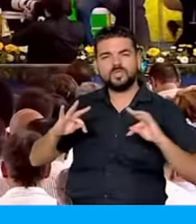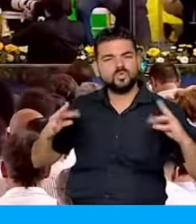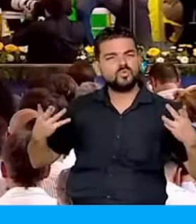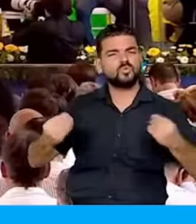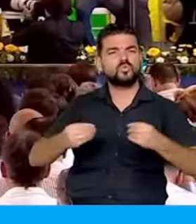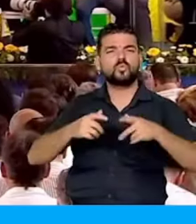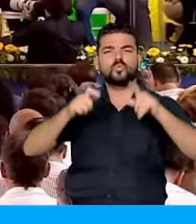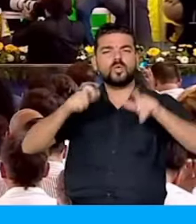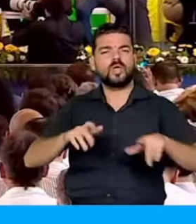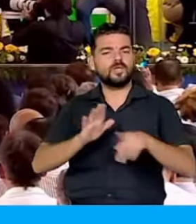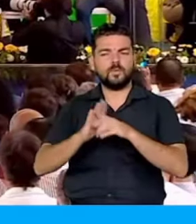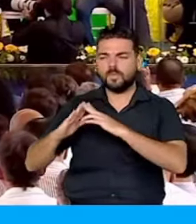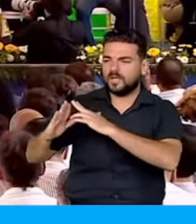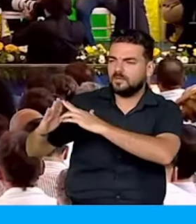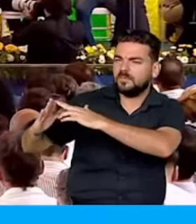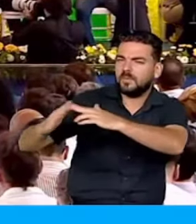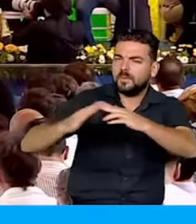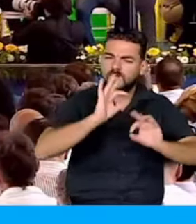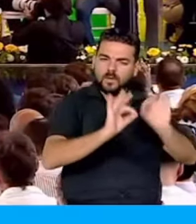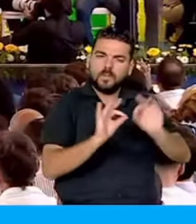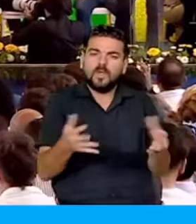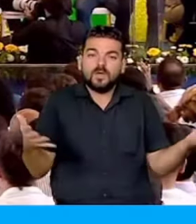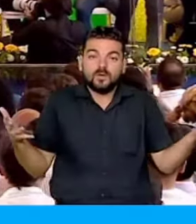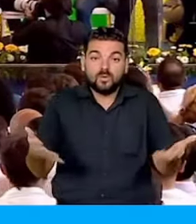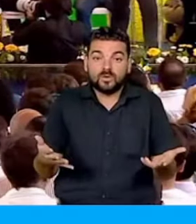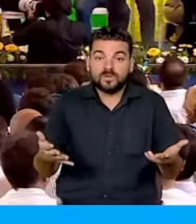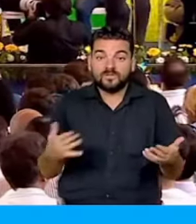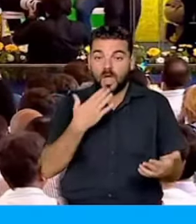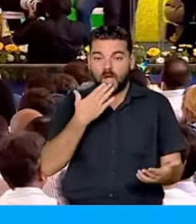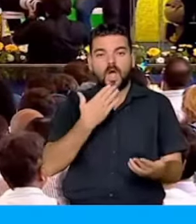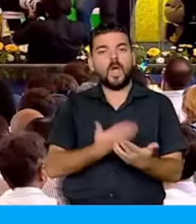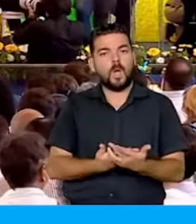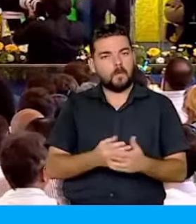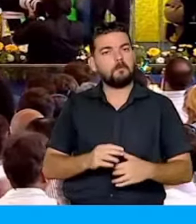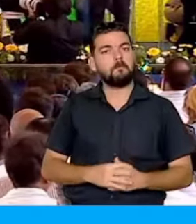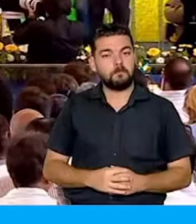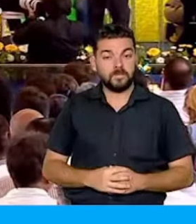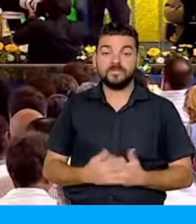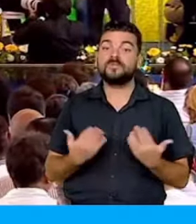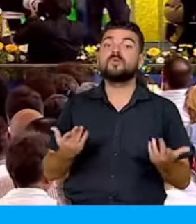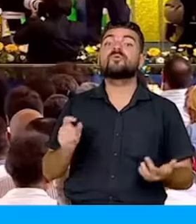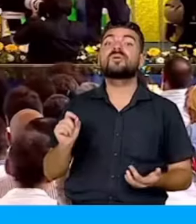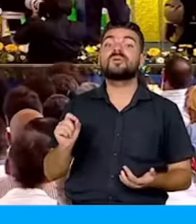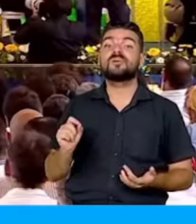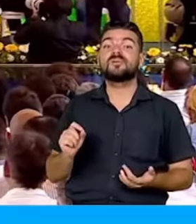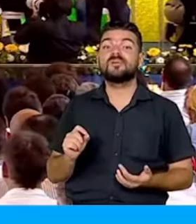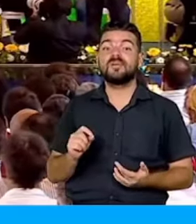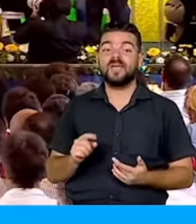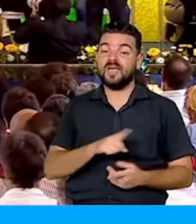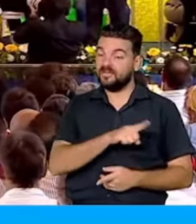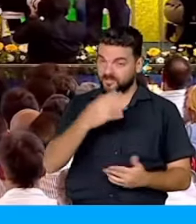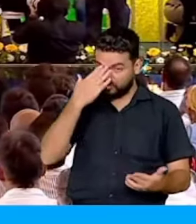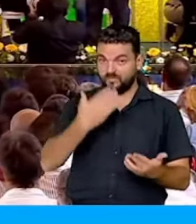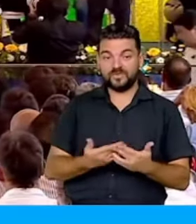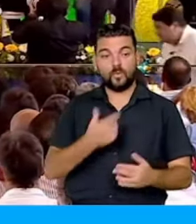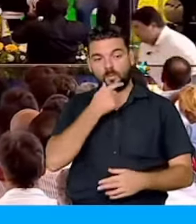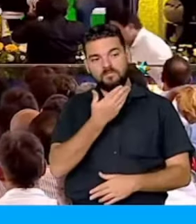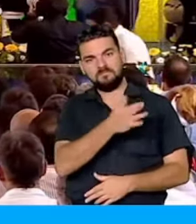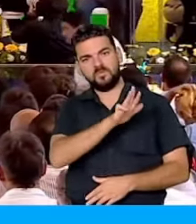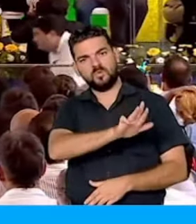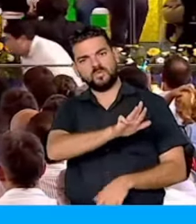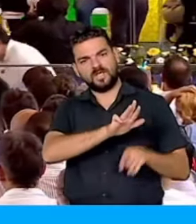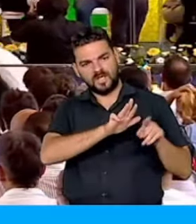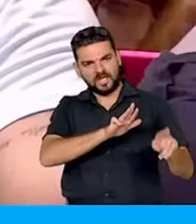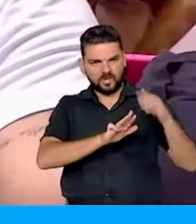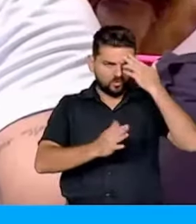as unidades residenciais que estão saindo aí, saibam que se não fosse a crença e a fé desse homem